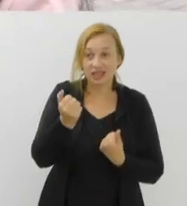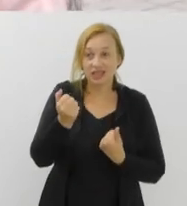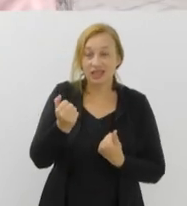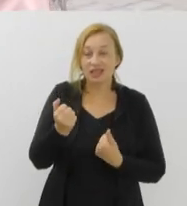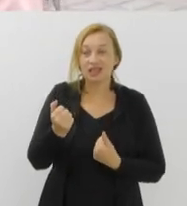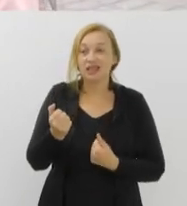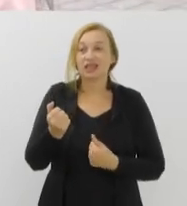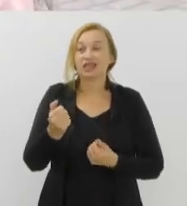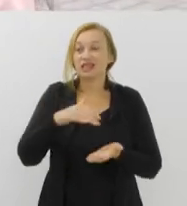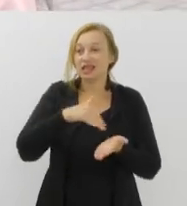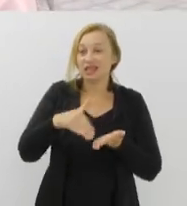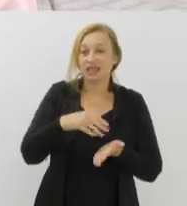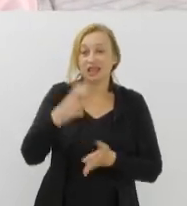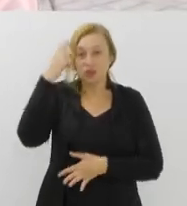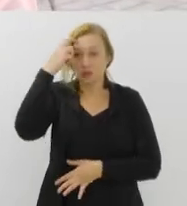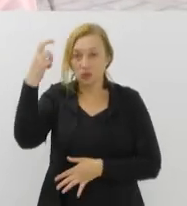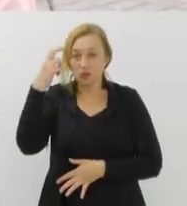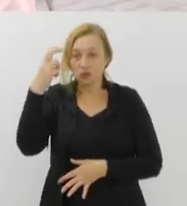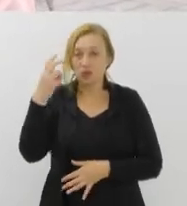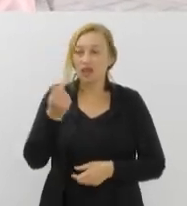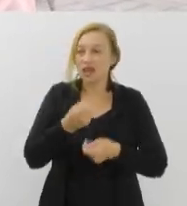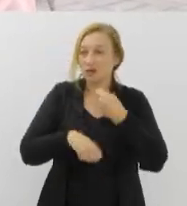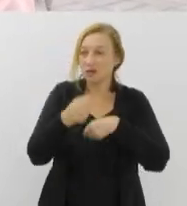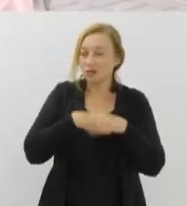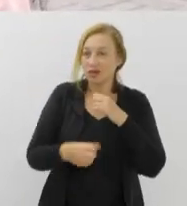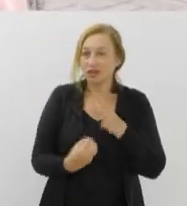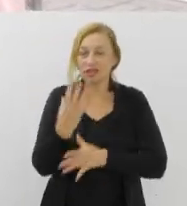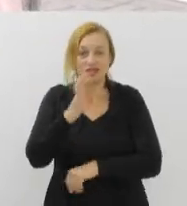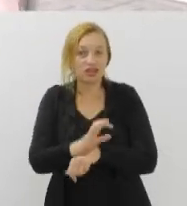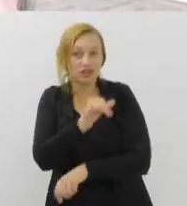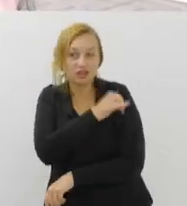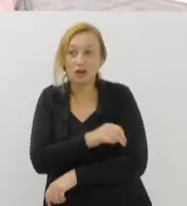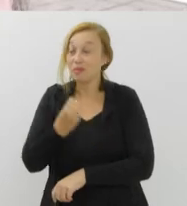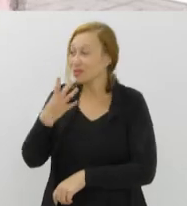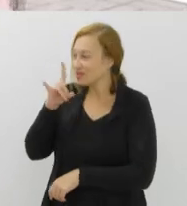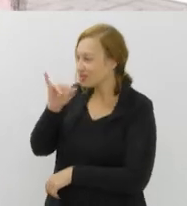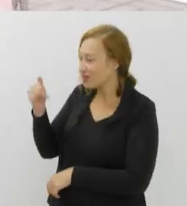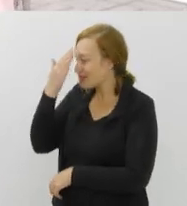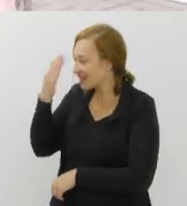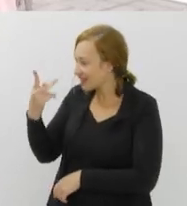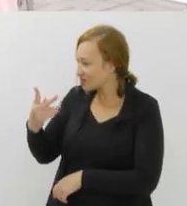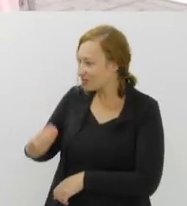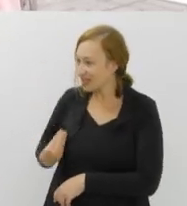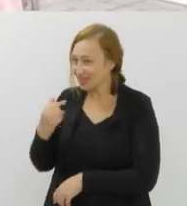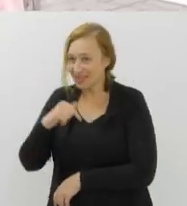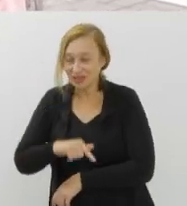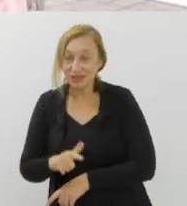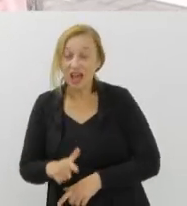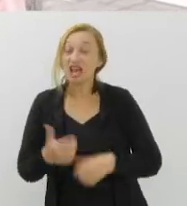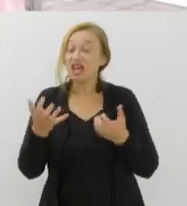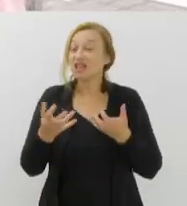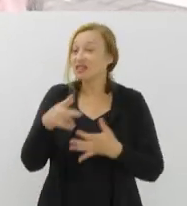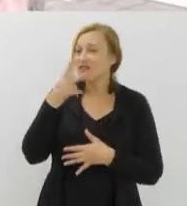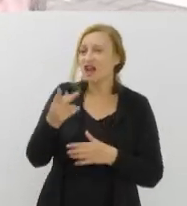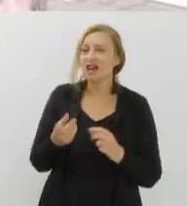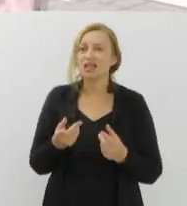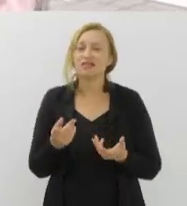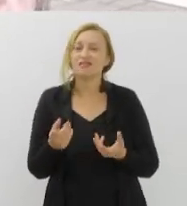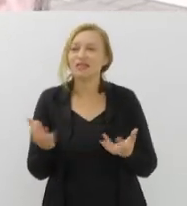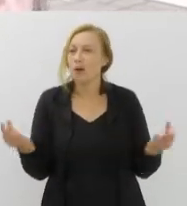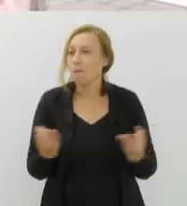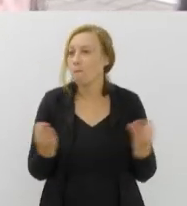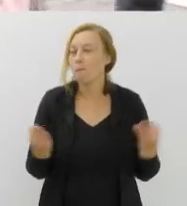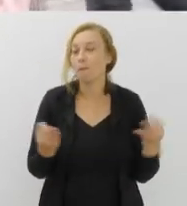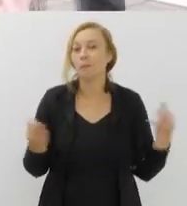Cultura e Economia Criativa aqui do estado do Rio de Janeiro. Bom dia para você, Luciene. Obrigado por estar aqui. Queria que você falasse dessa ótima